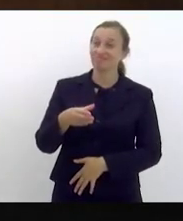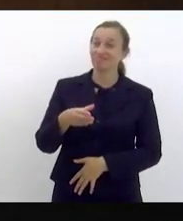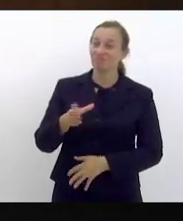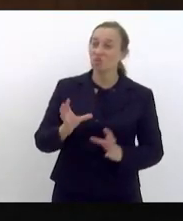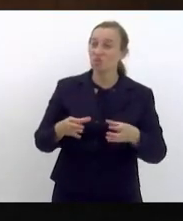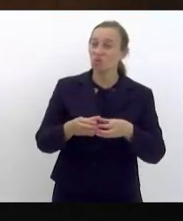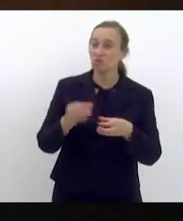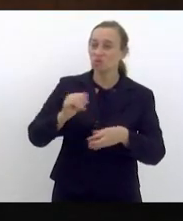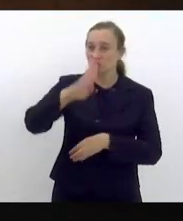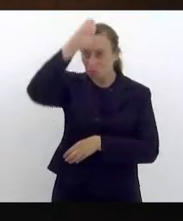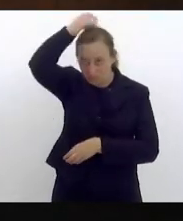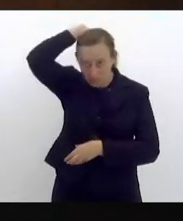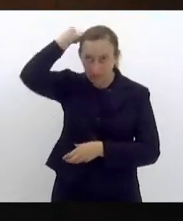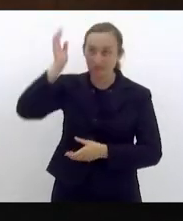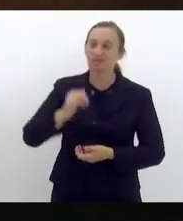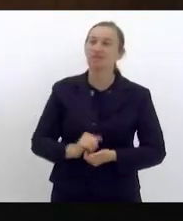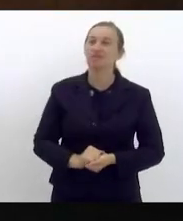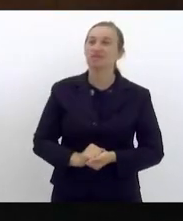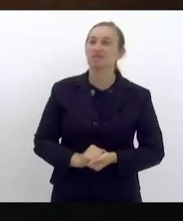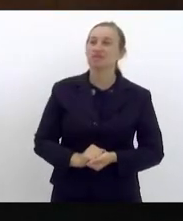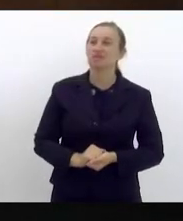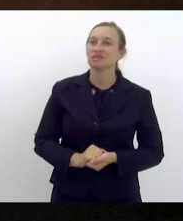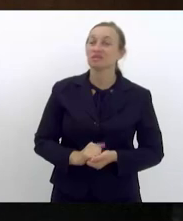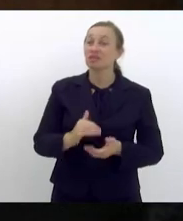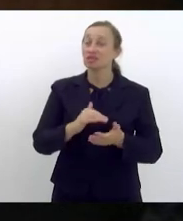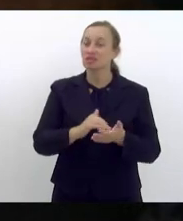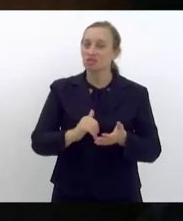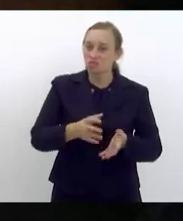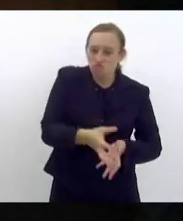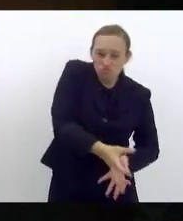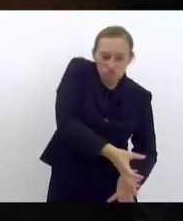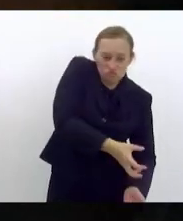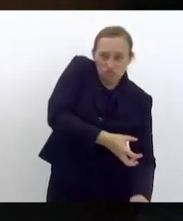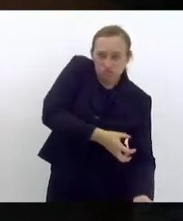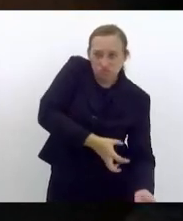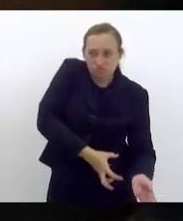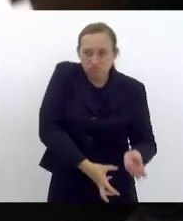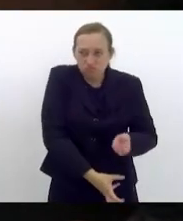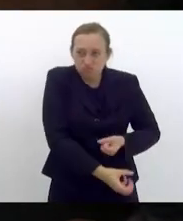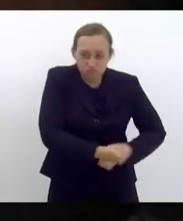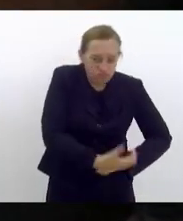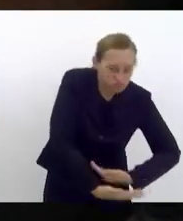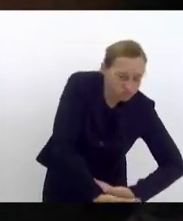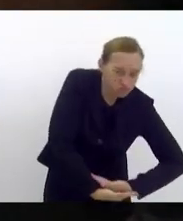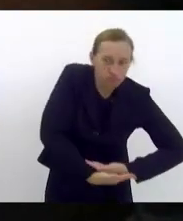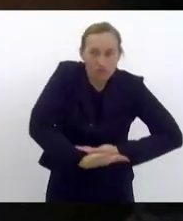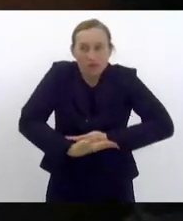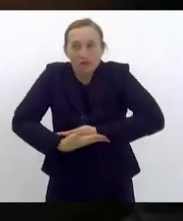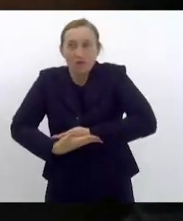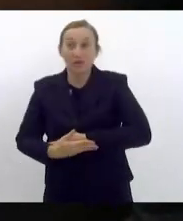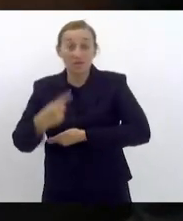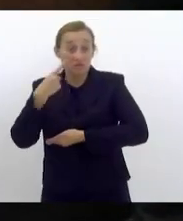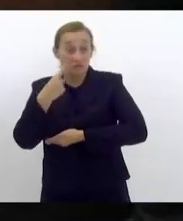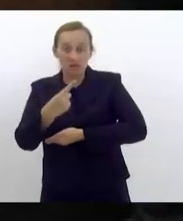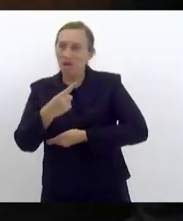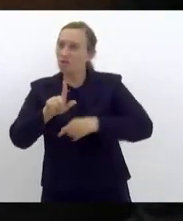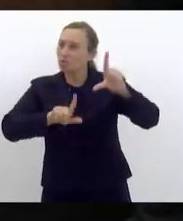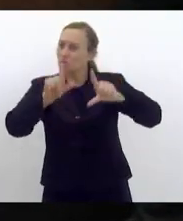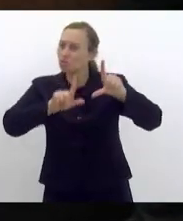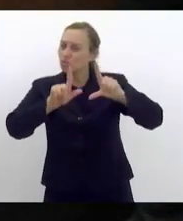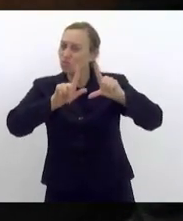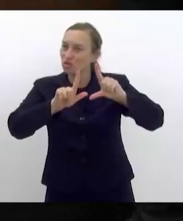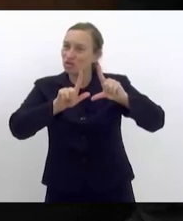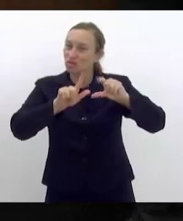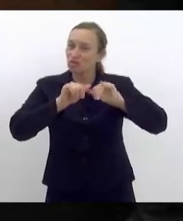equipe de bombeiro tiraram dos escombros um bebê. Está aí nos jornais, está aí na mídia,